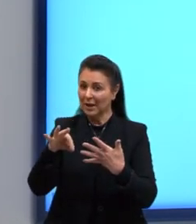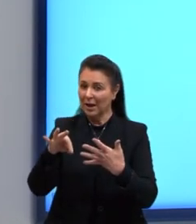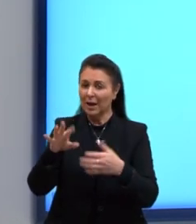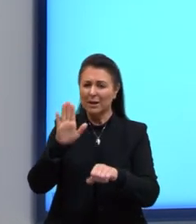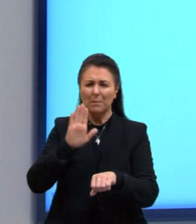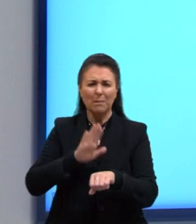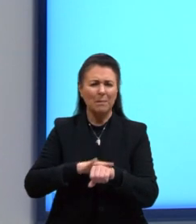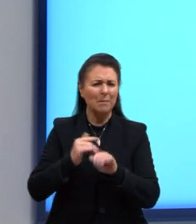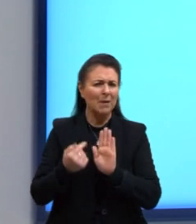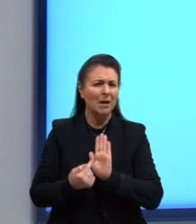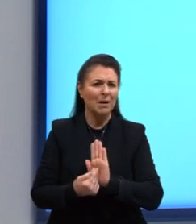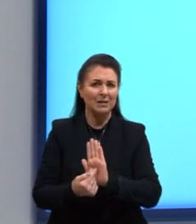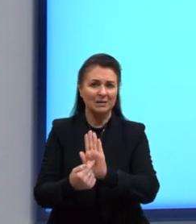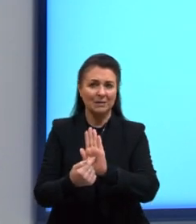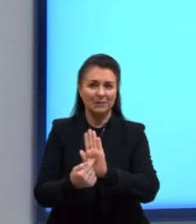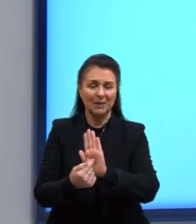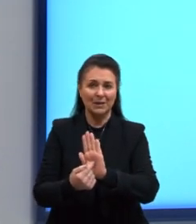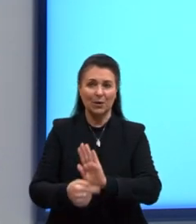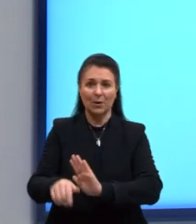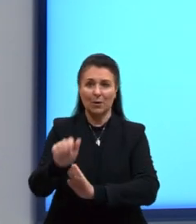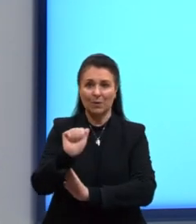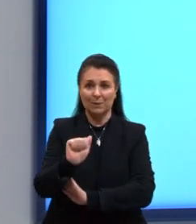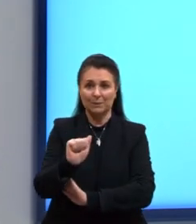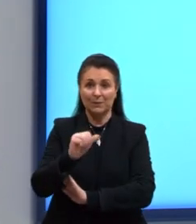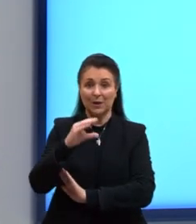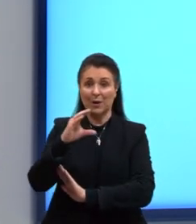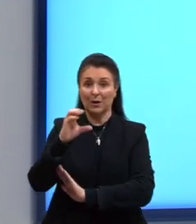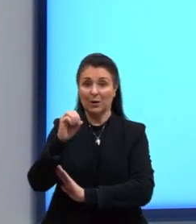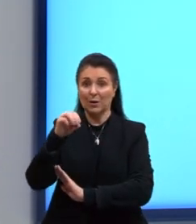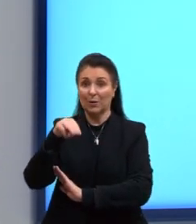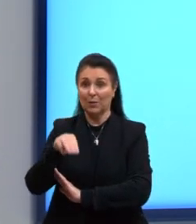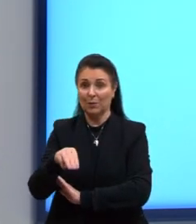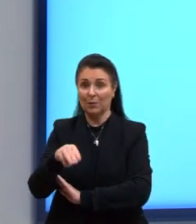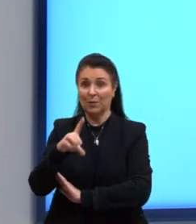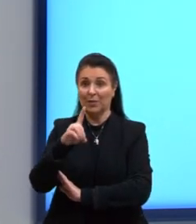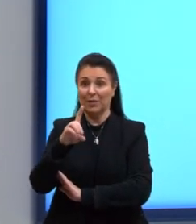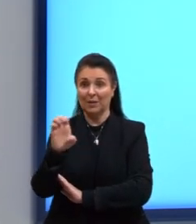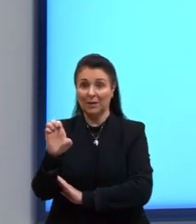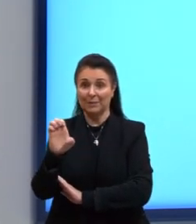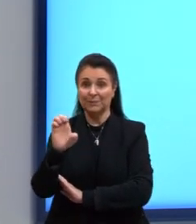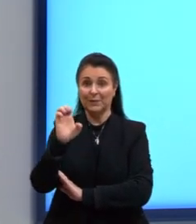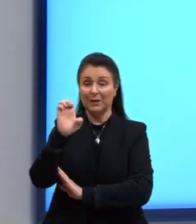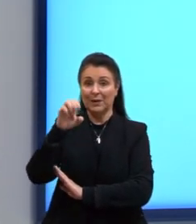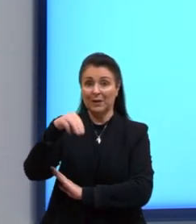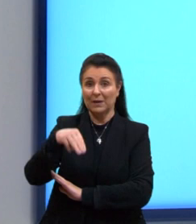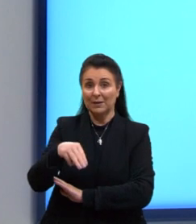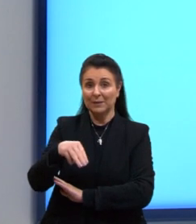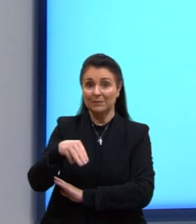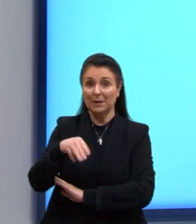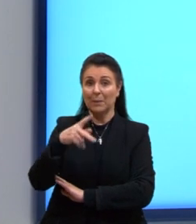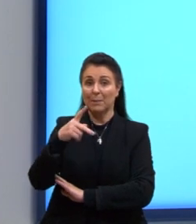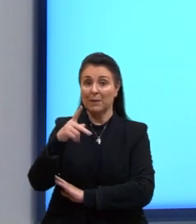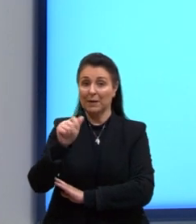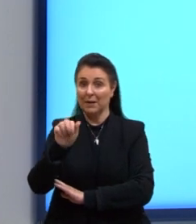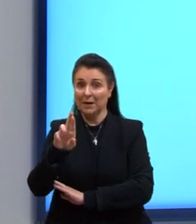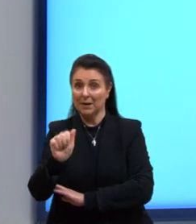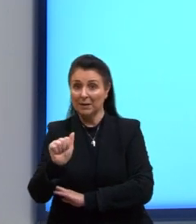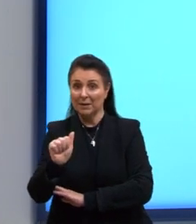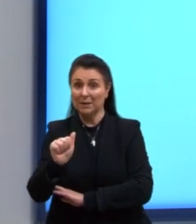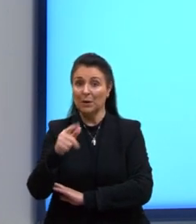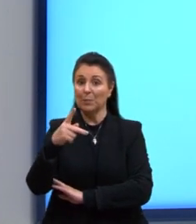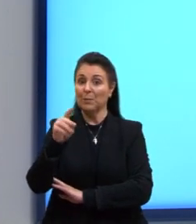maior frequência, que são a, com, de, em, para